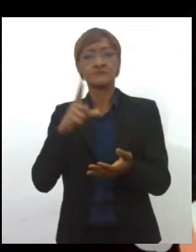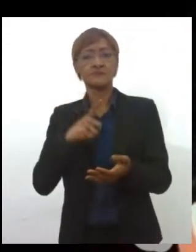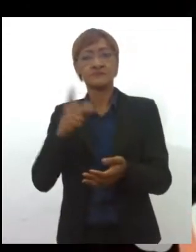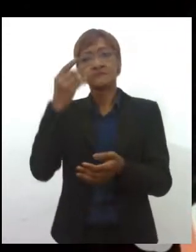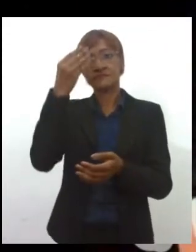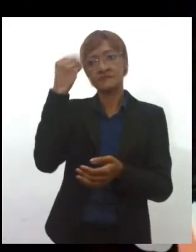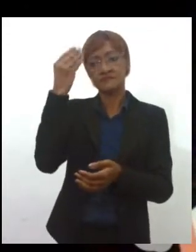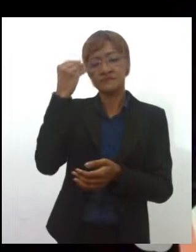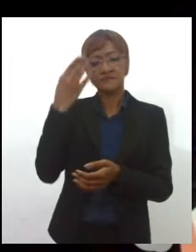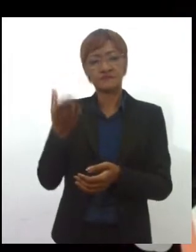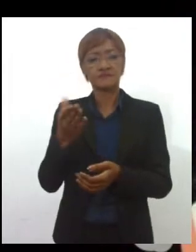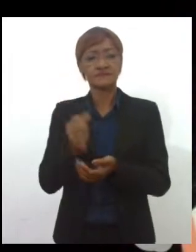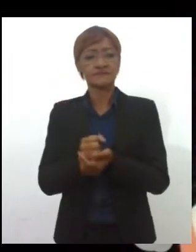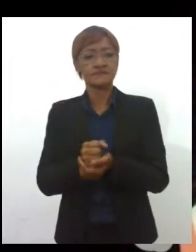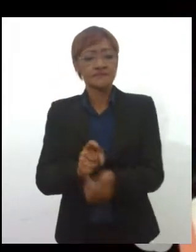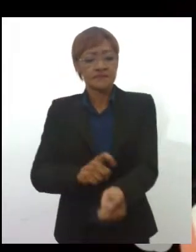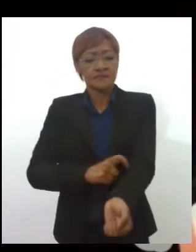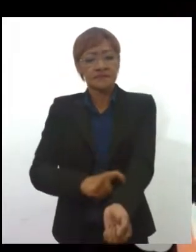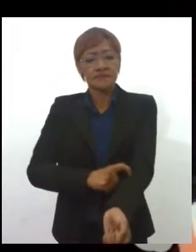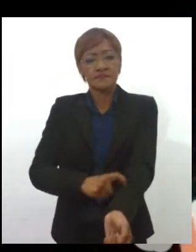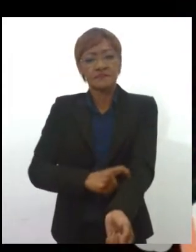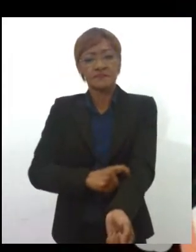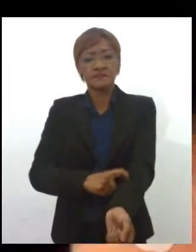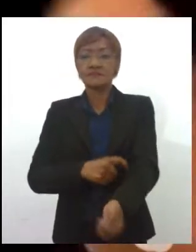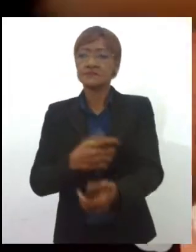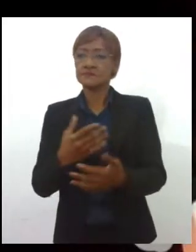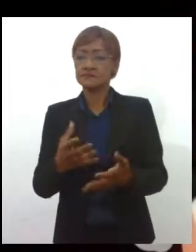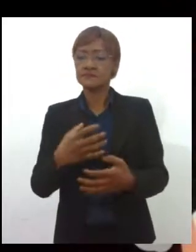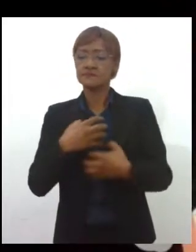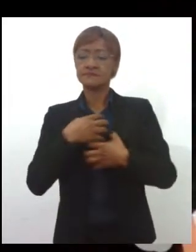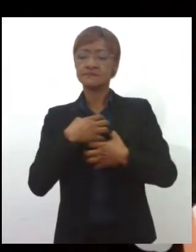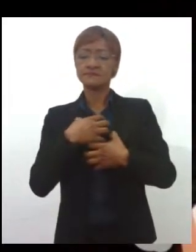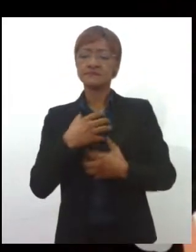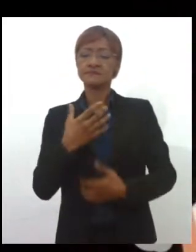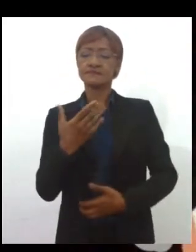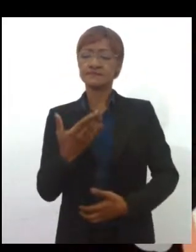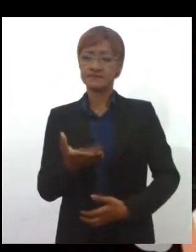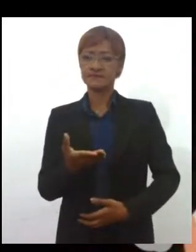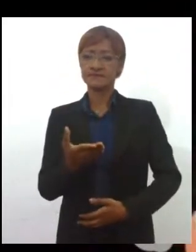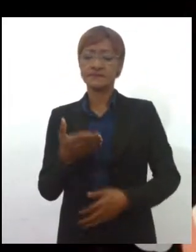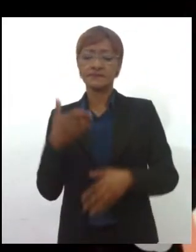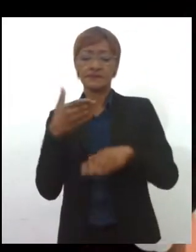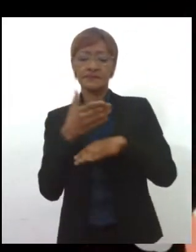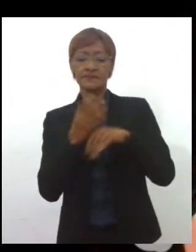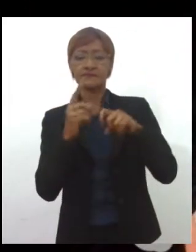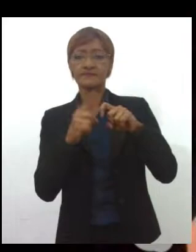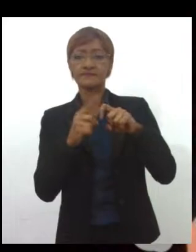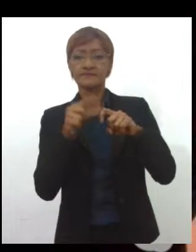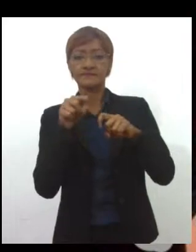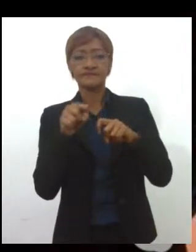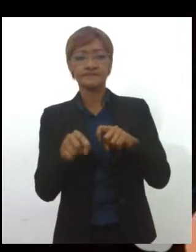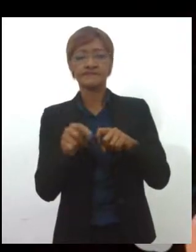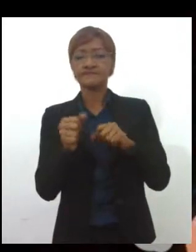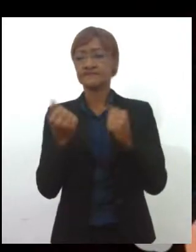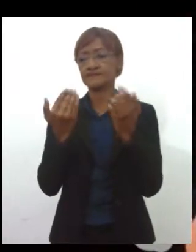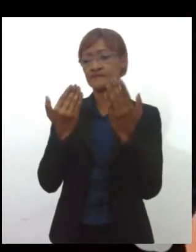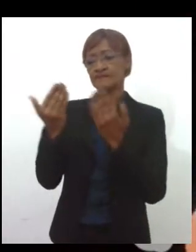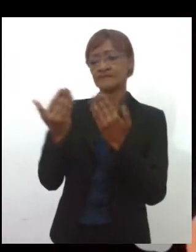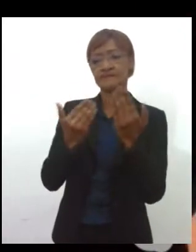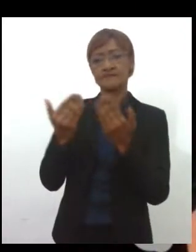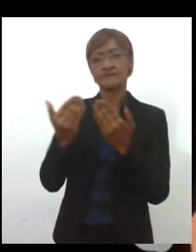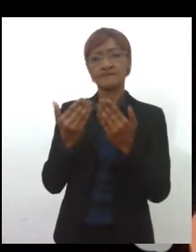está mais ansioso, quando o paciente está mais estressado, passam pelos consultórios dos médicos, dos psicólogos, dos